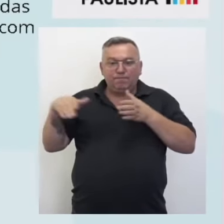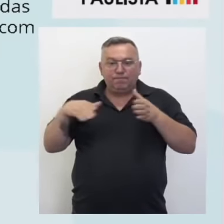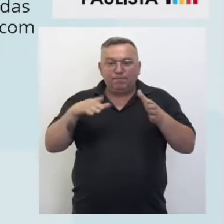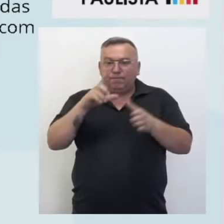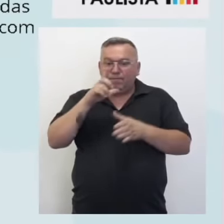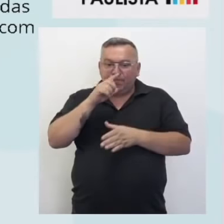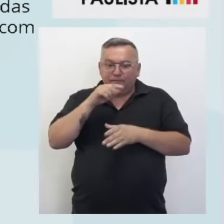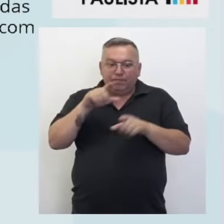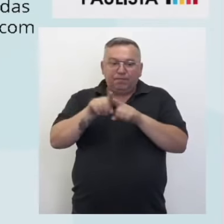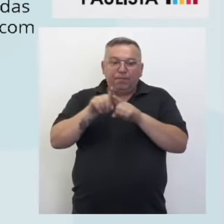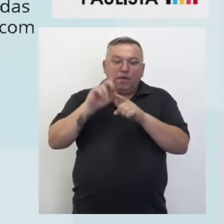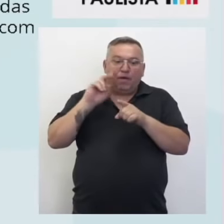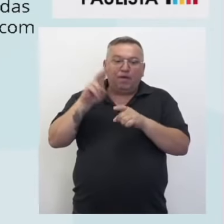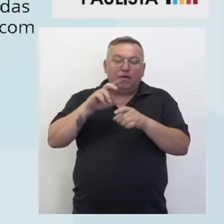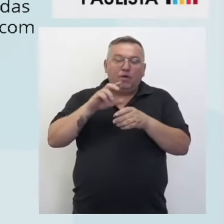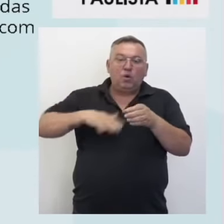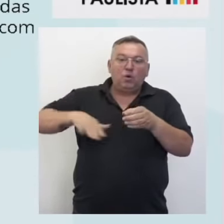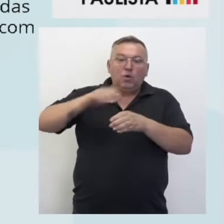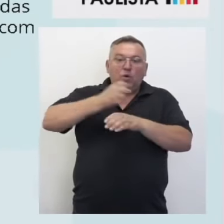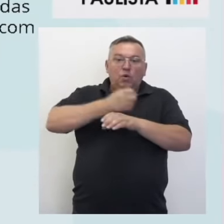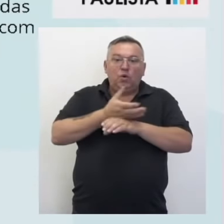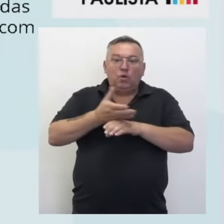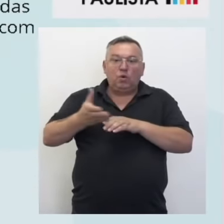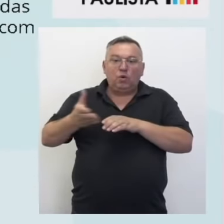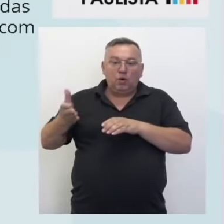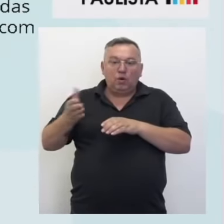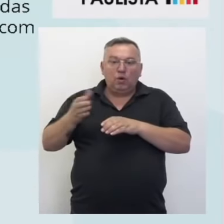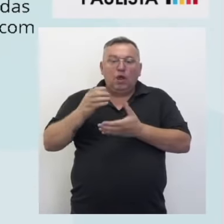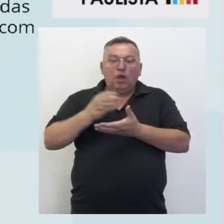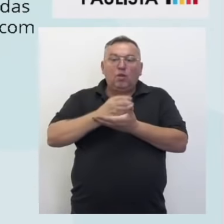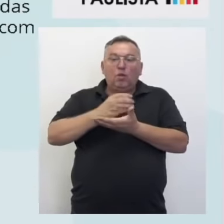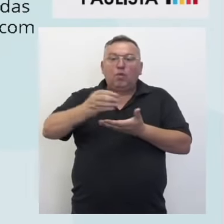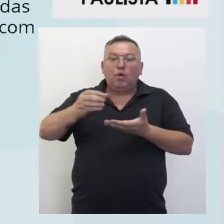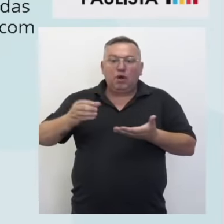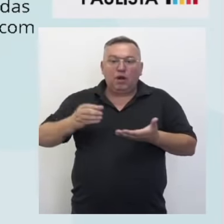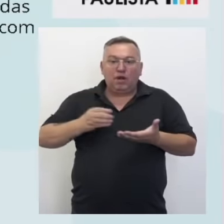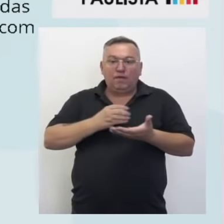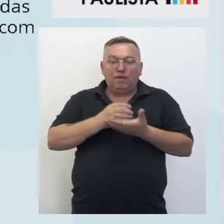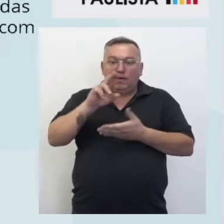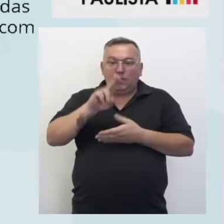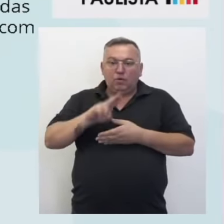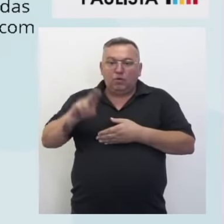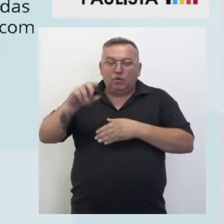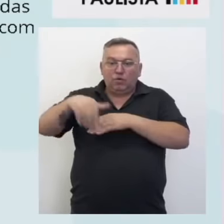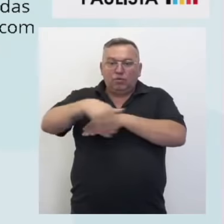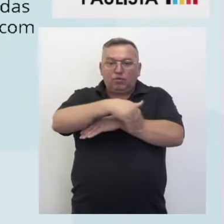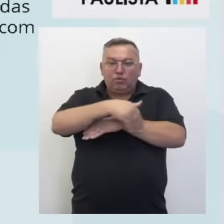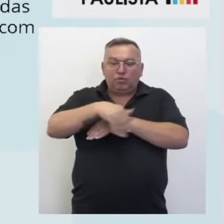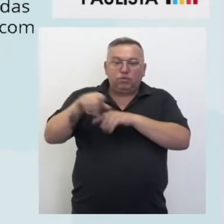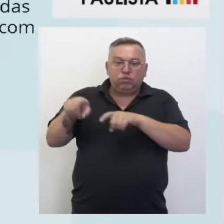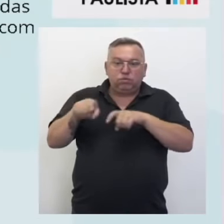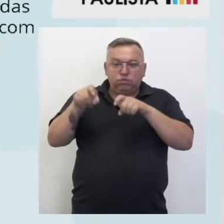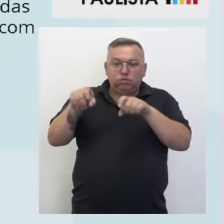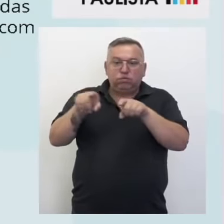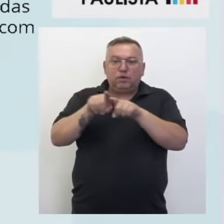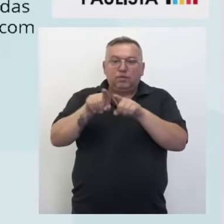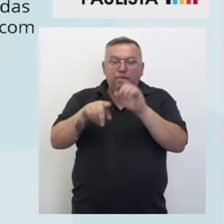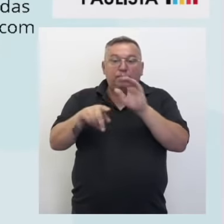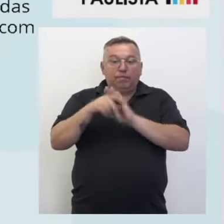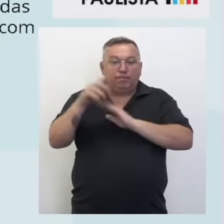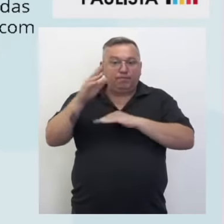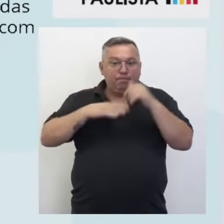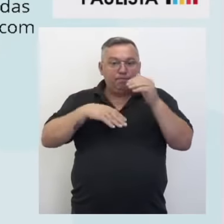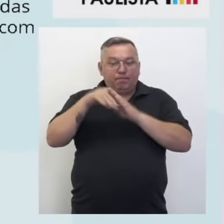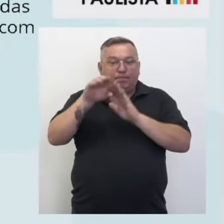relações com a cobertura vegetal, a topografia e a ocupação do solo urbano e rural, habilidade essa do currículo